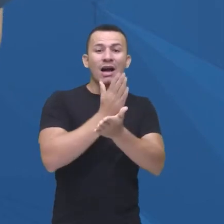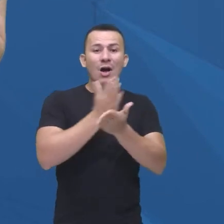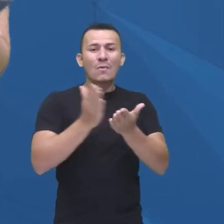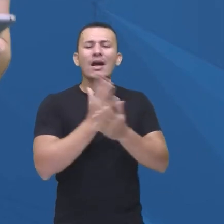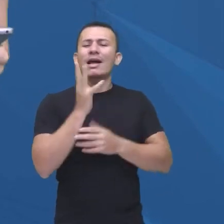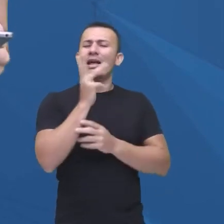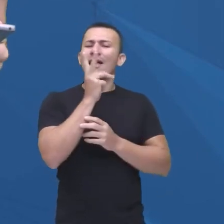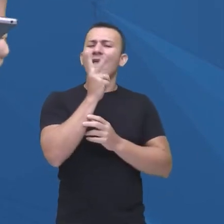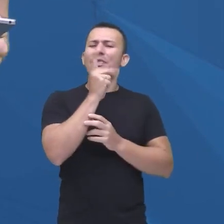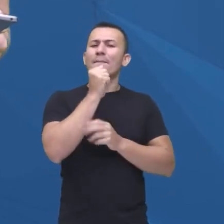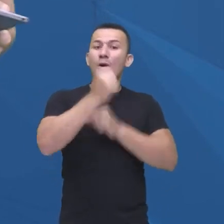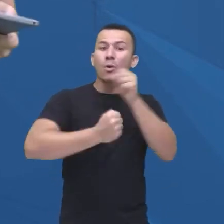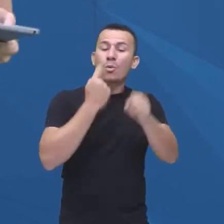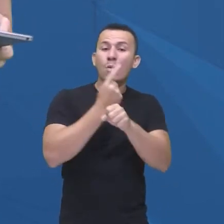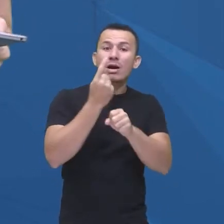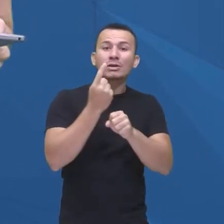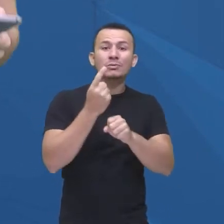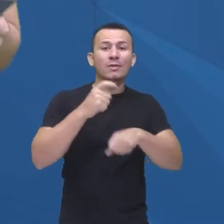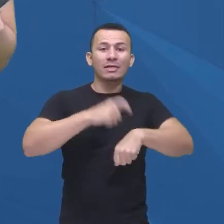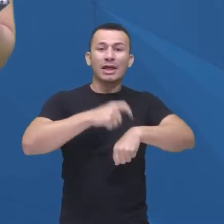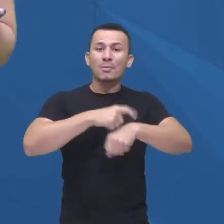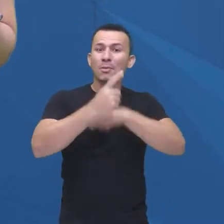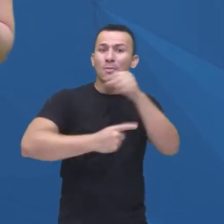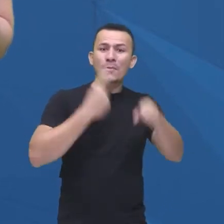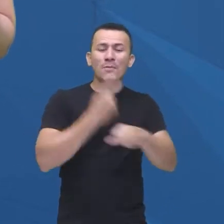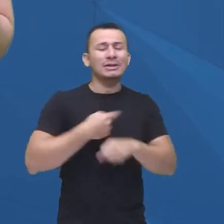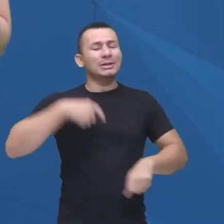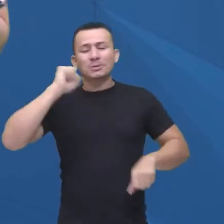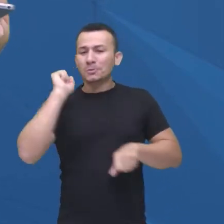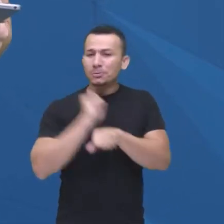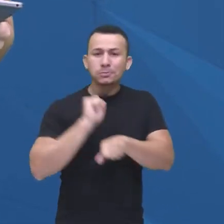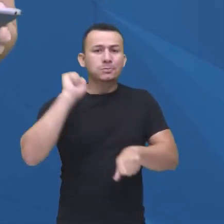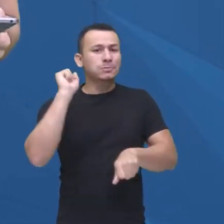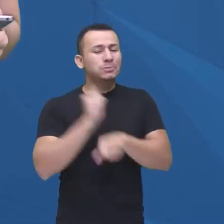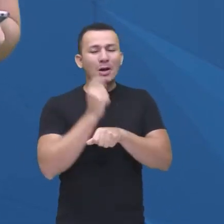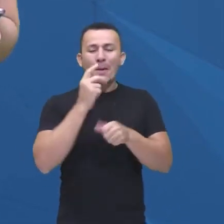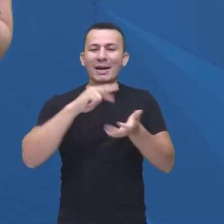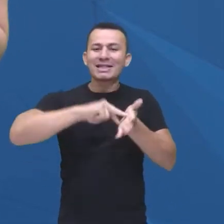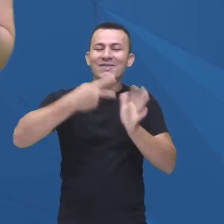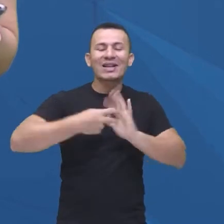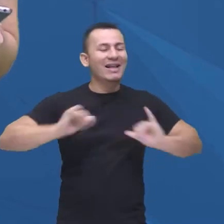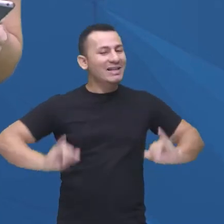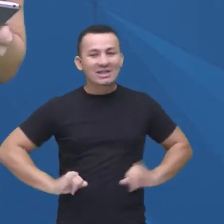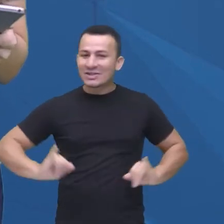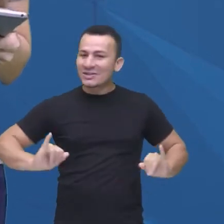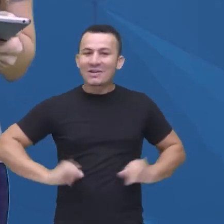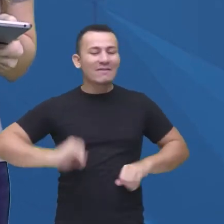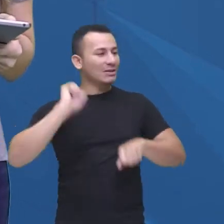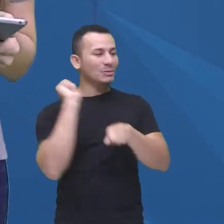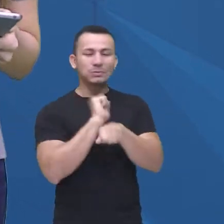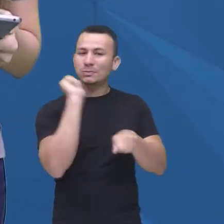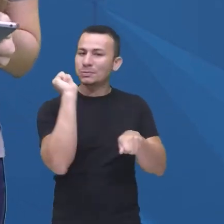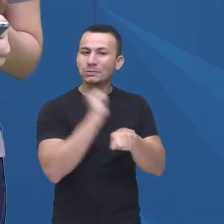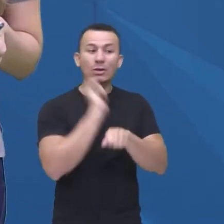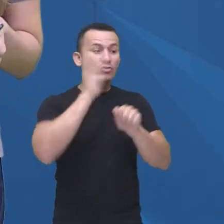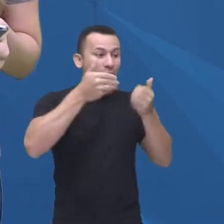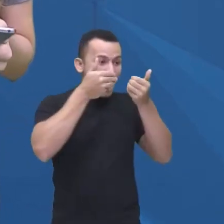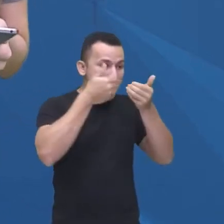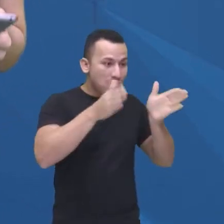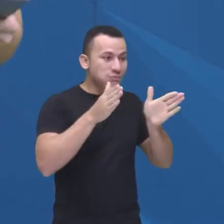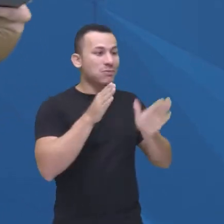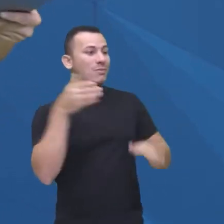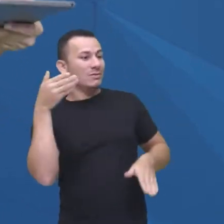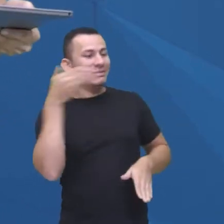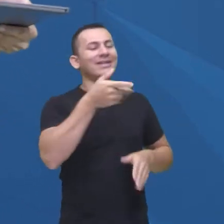acontece daqui a um ano, não é verdade? E a gente fica ali sofrendo, esperando que seja lançada mais uma temporada